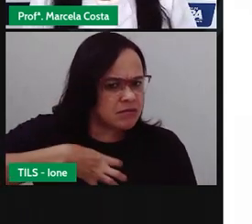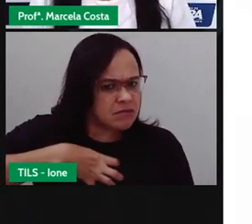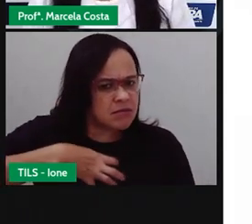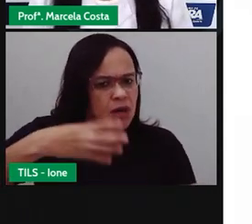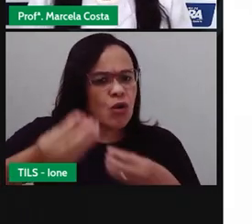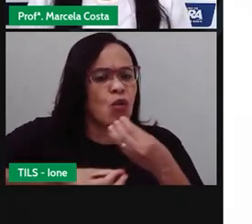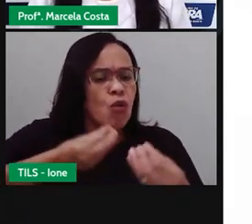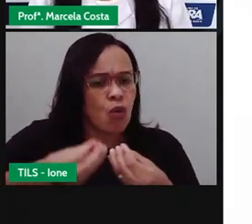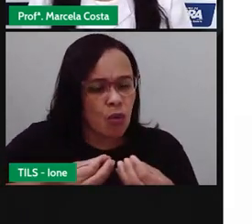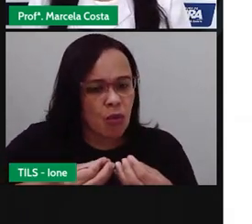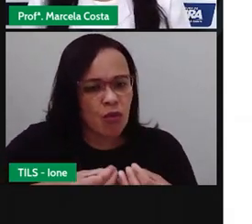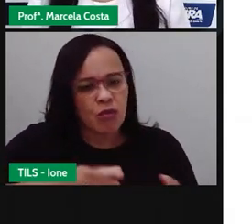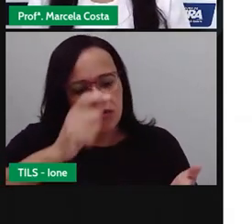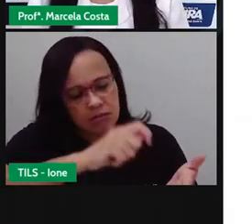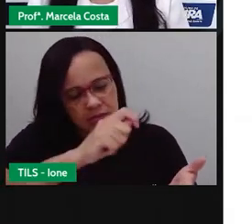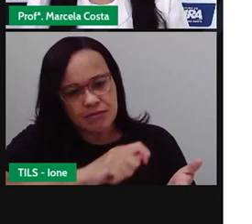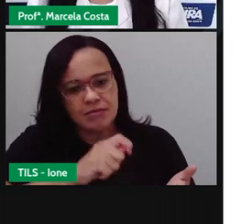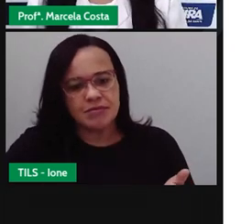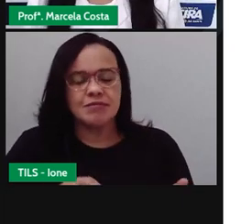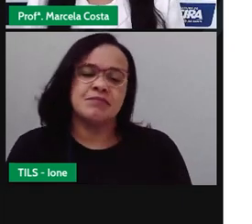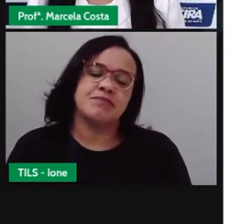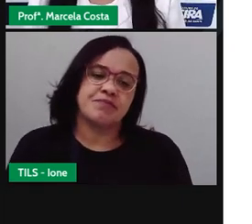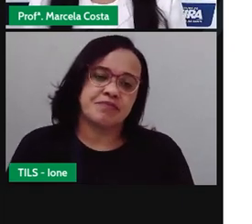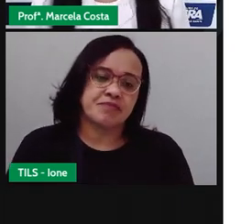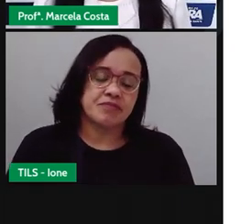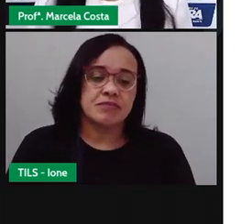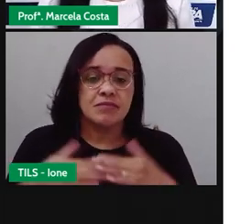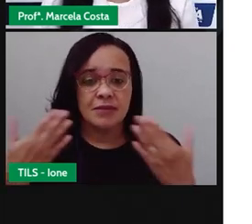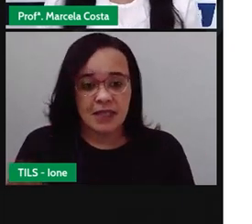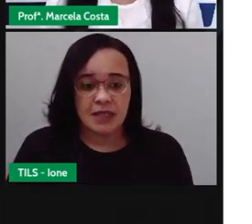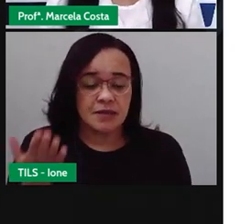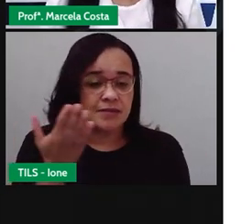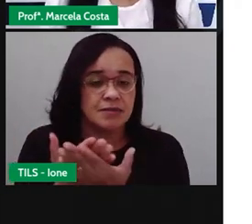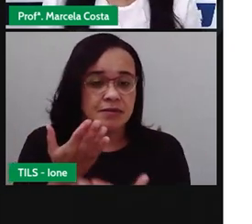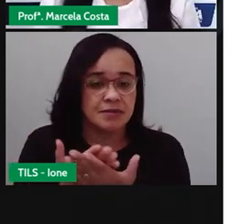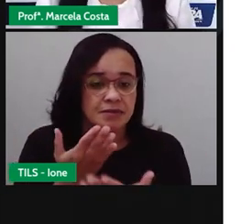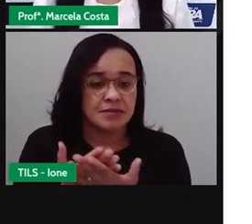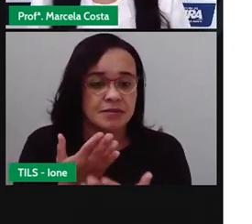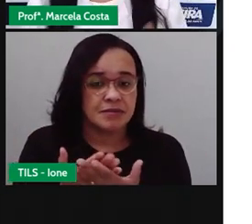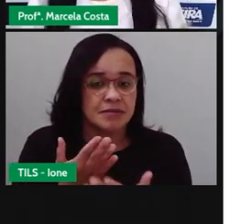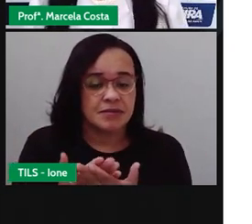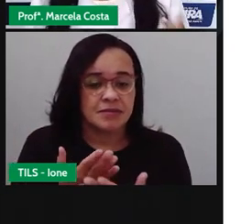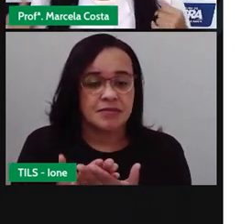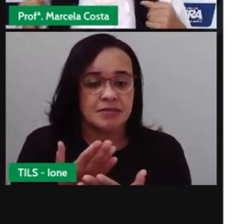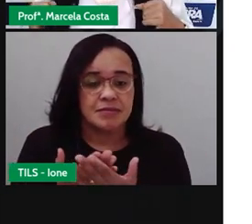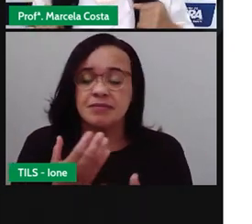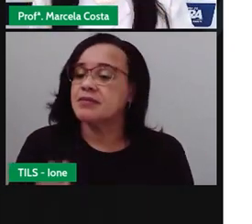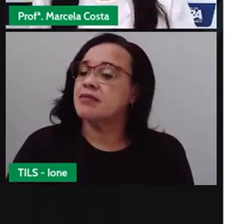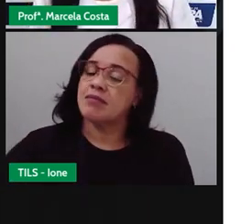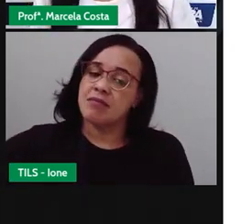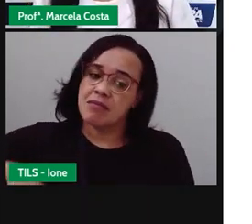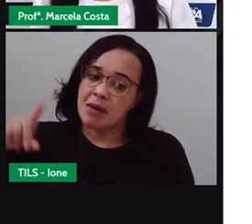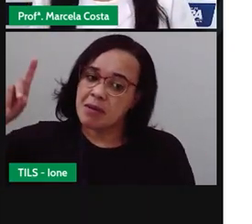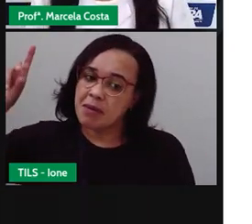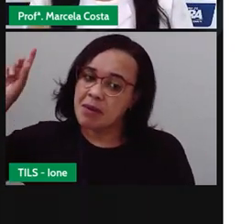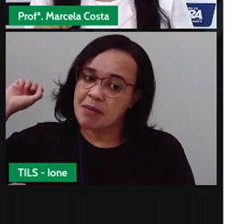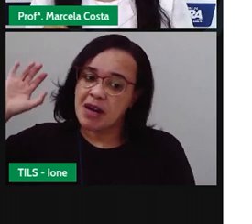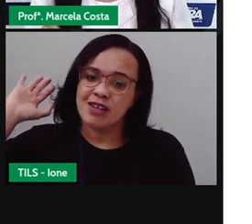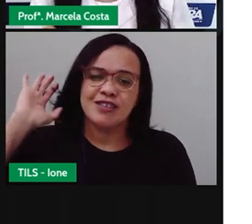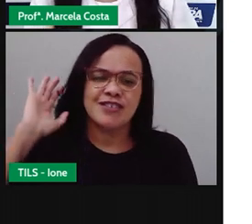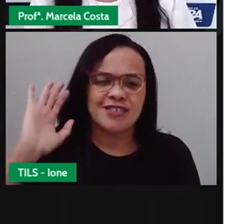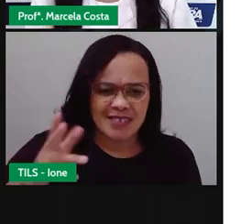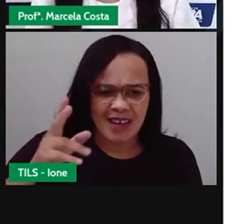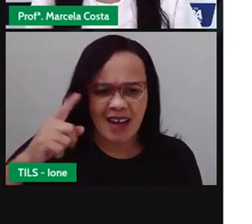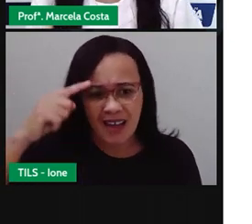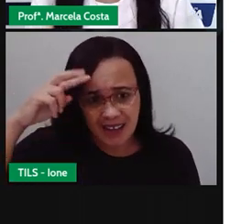Crianças, nas nossas aulas de linguagem, a gente já falou um pouco sobre literatura de cordel. Você